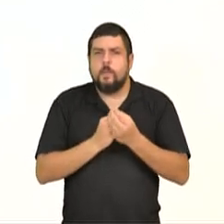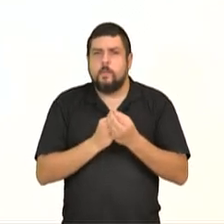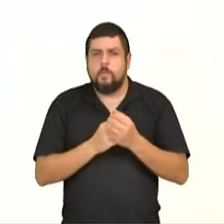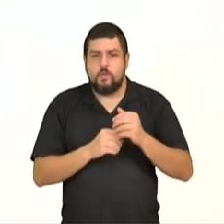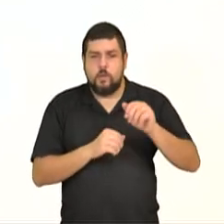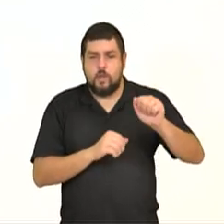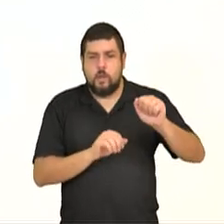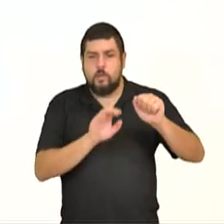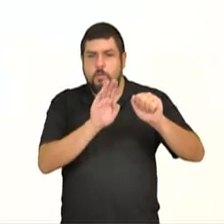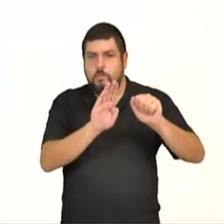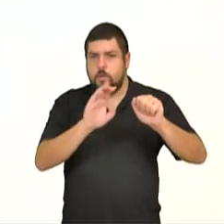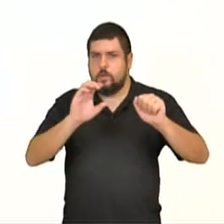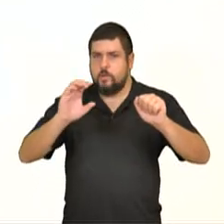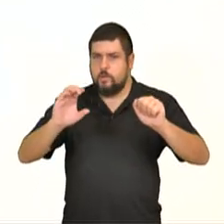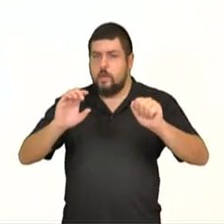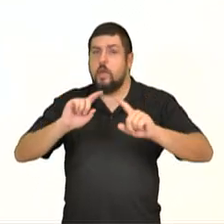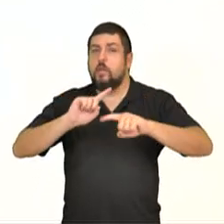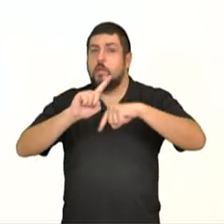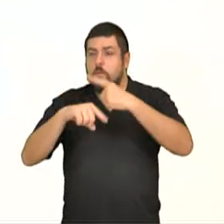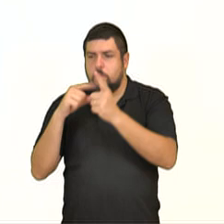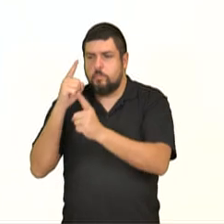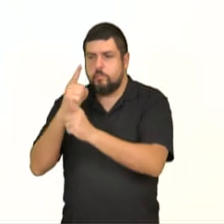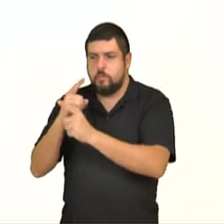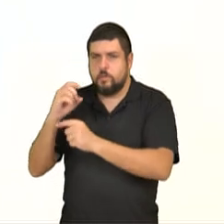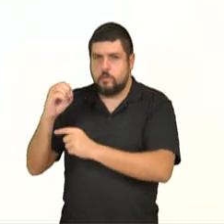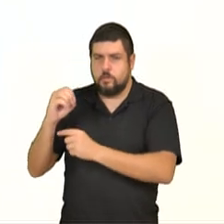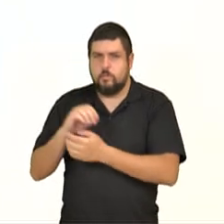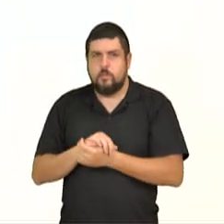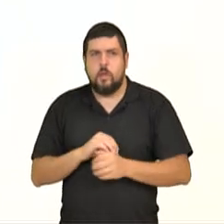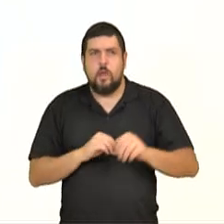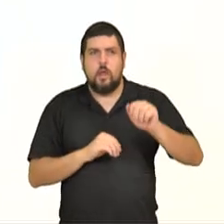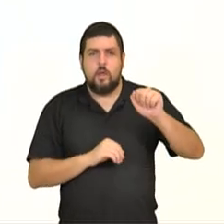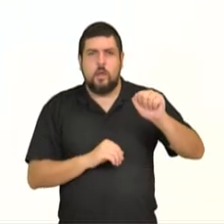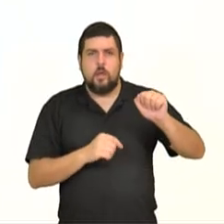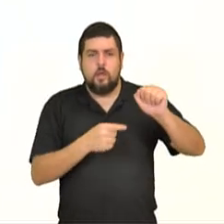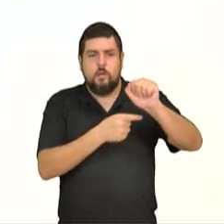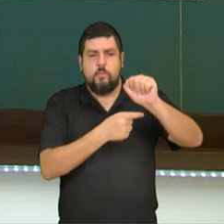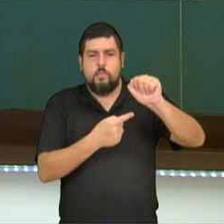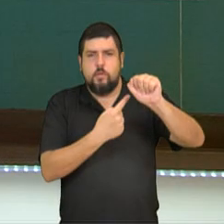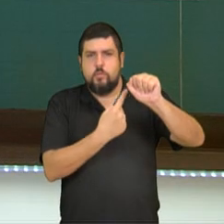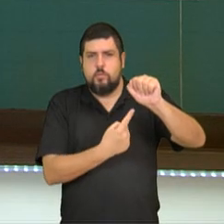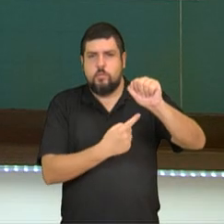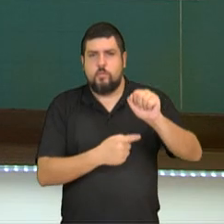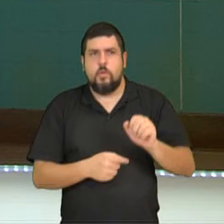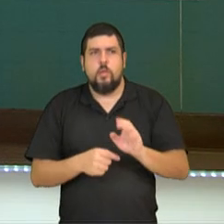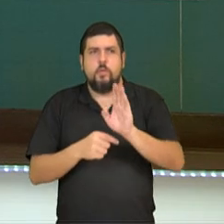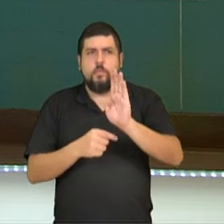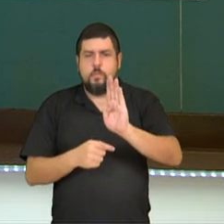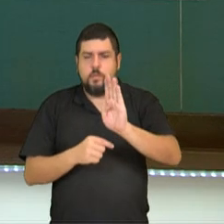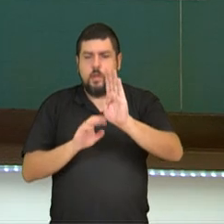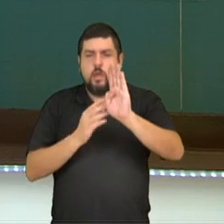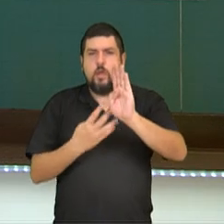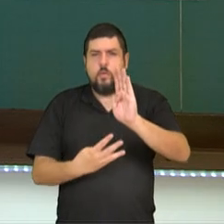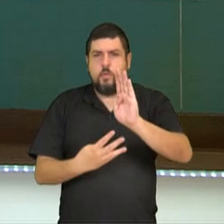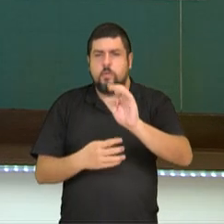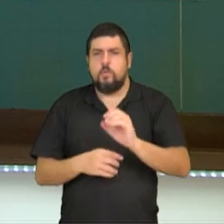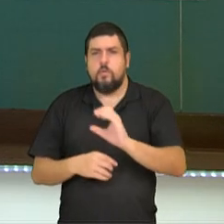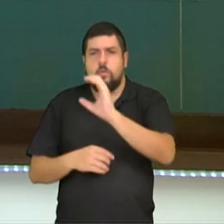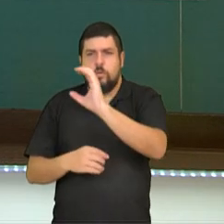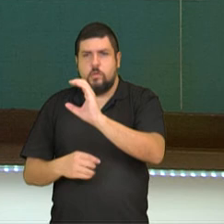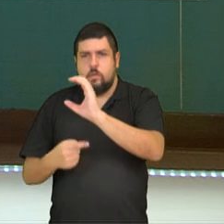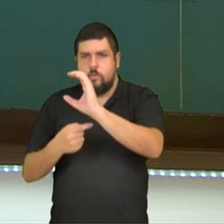A, o B e o C. O A é menos 1, o B é 4 e o C é menos 5, isso mesmo, tá? Então,